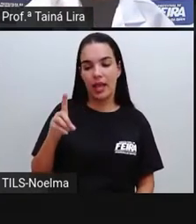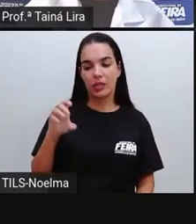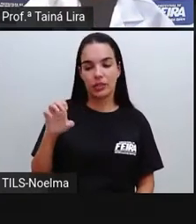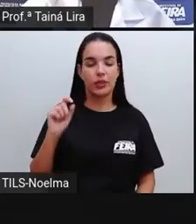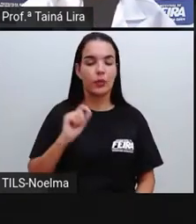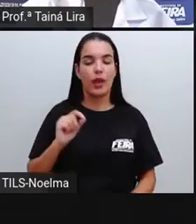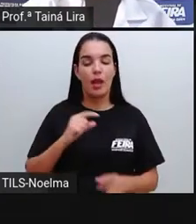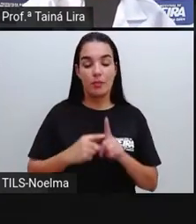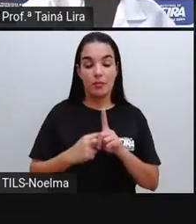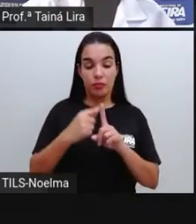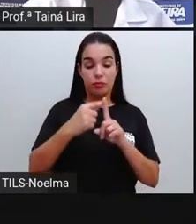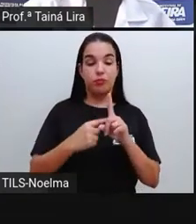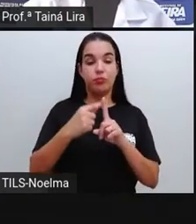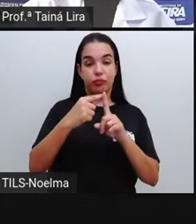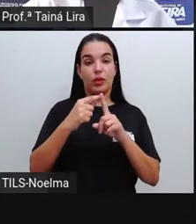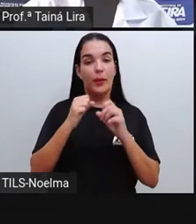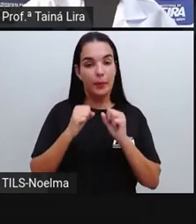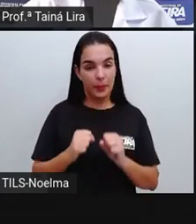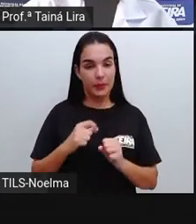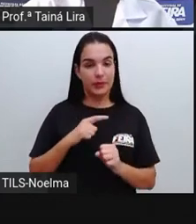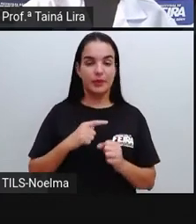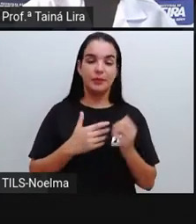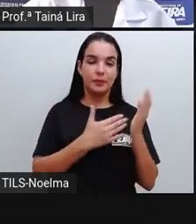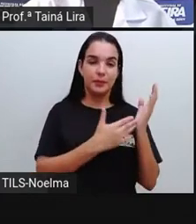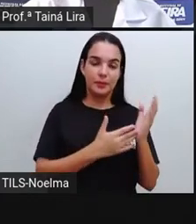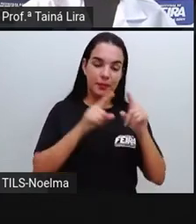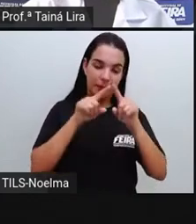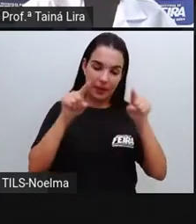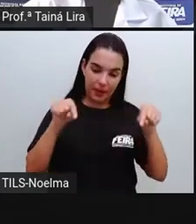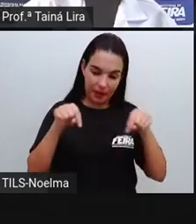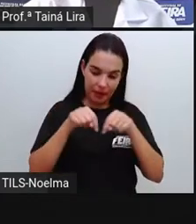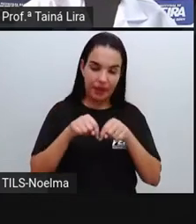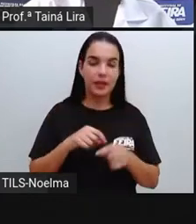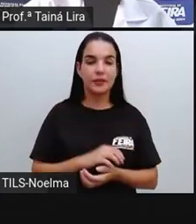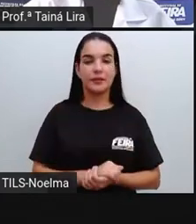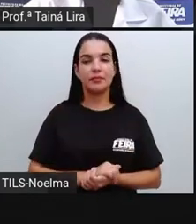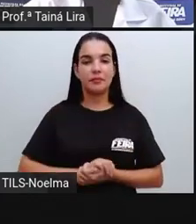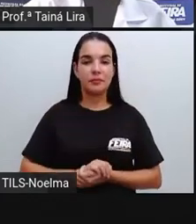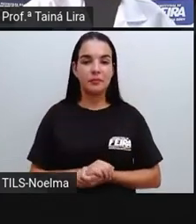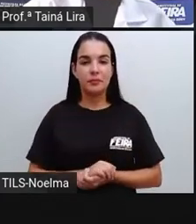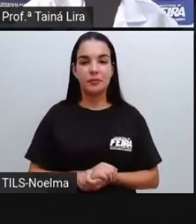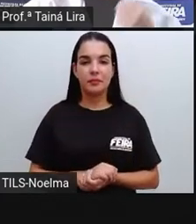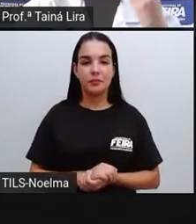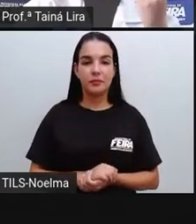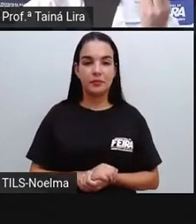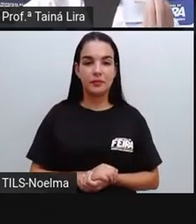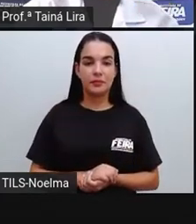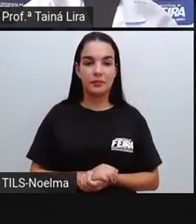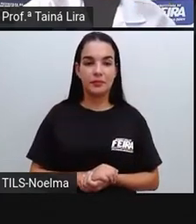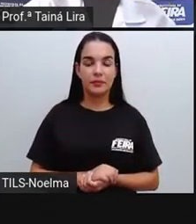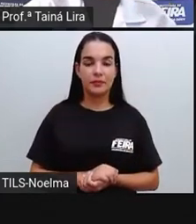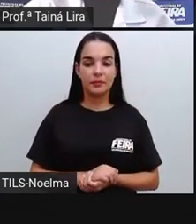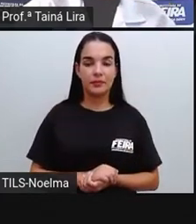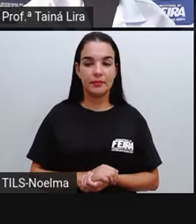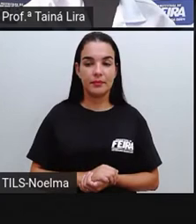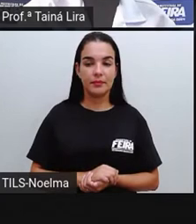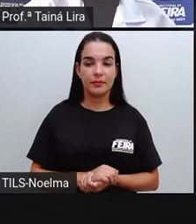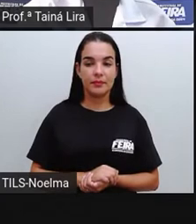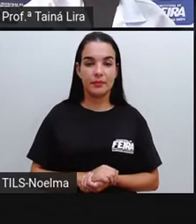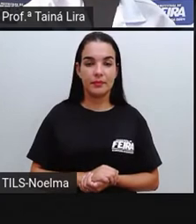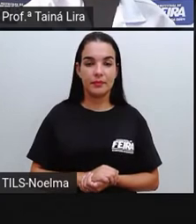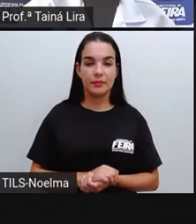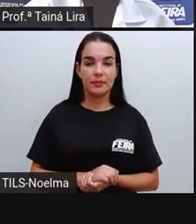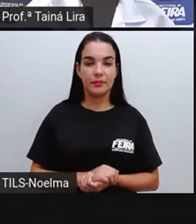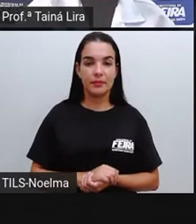leite que nós temos aí dentro dessa caixa. Então, essa é uma outra informação, tá?